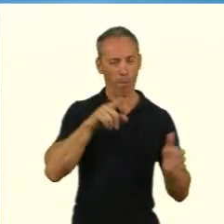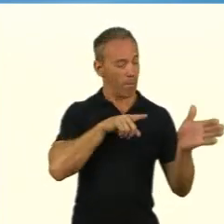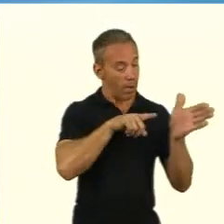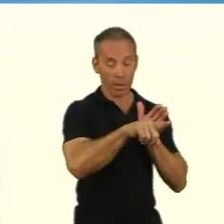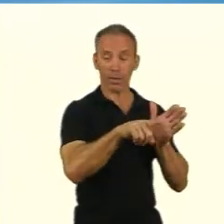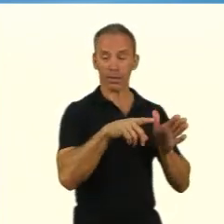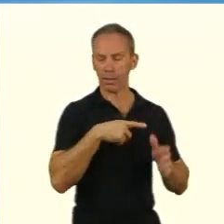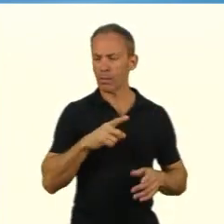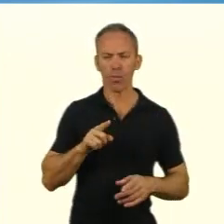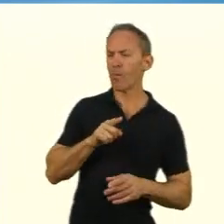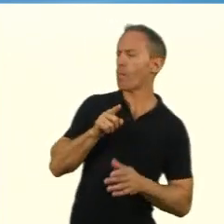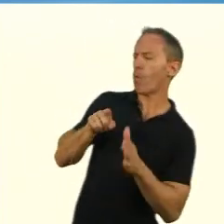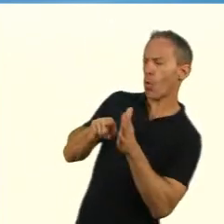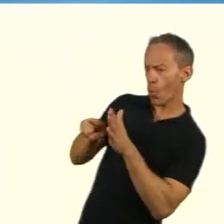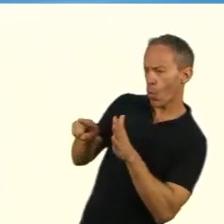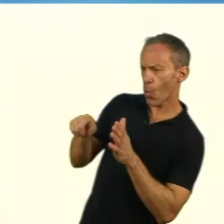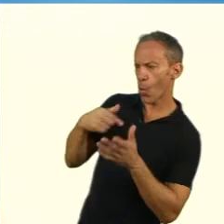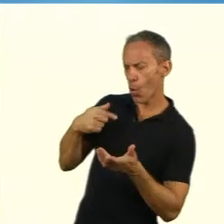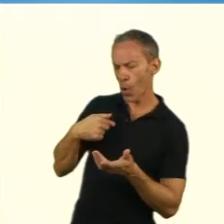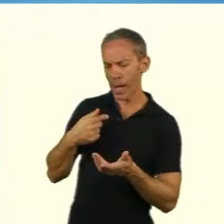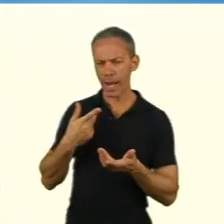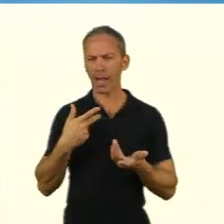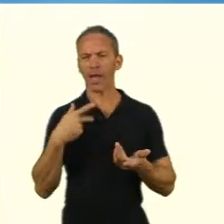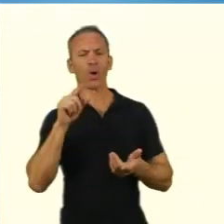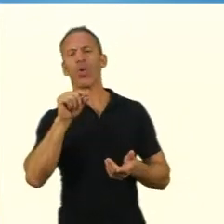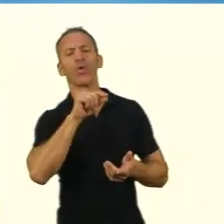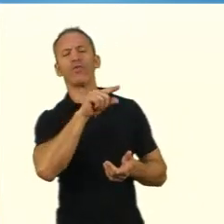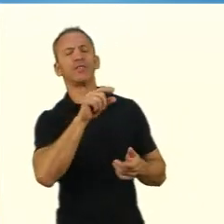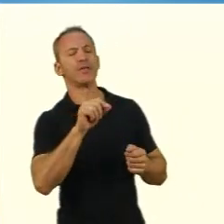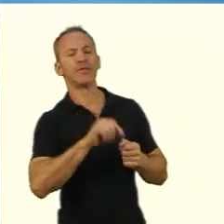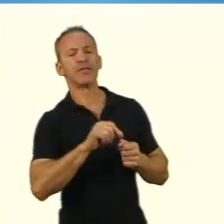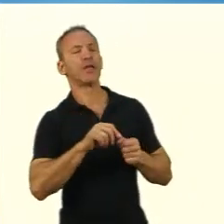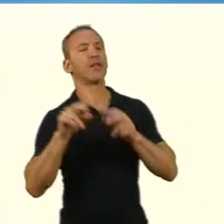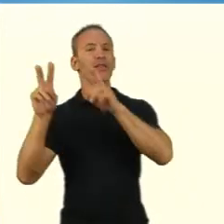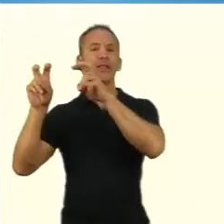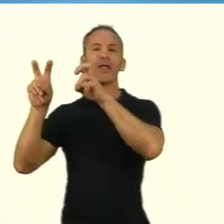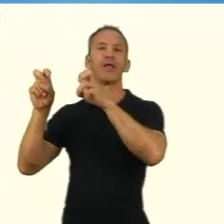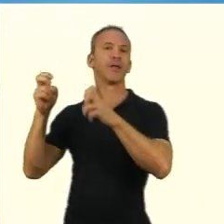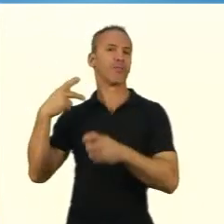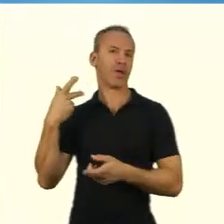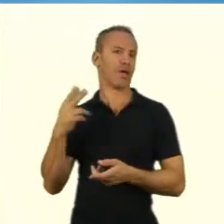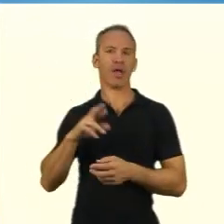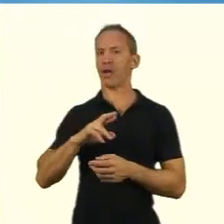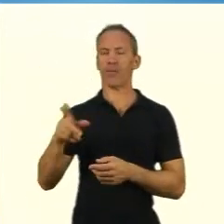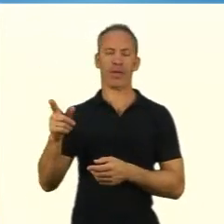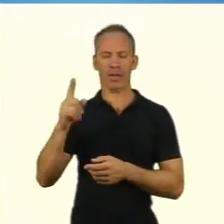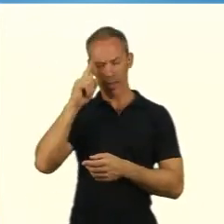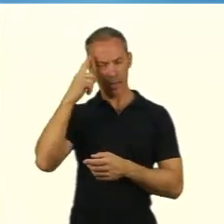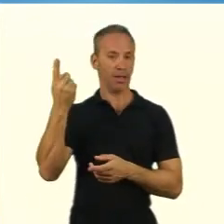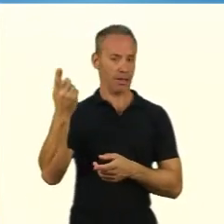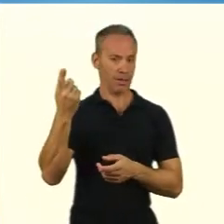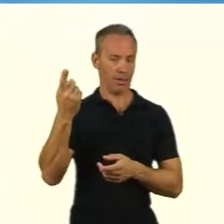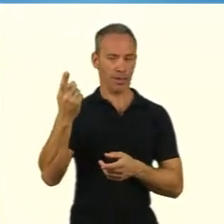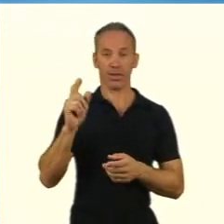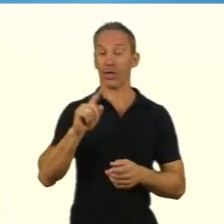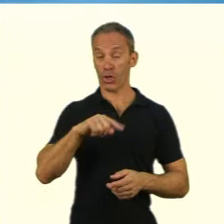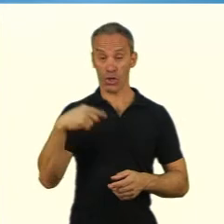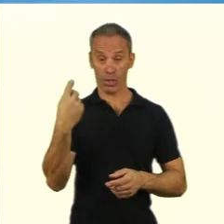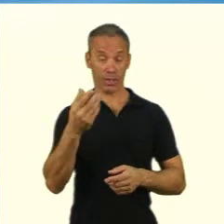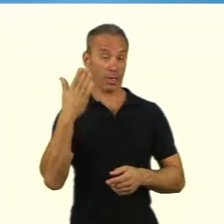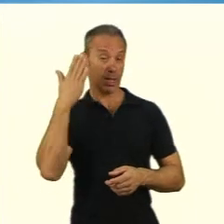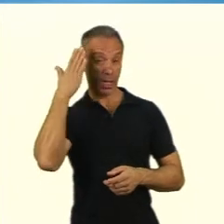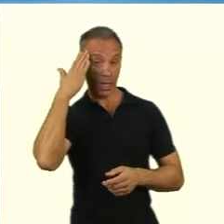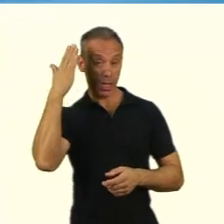essas primeiras reflexões e produzida alguma coisa em torno dessas instigações iniciais, nós passamos, então,